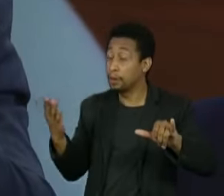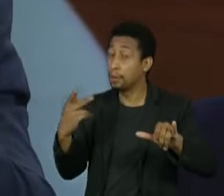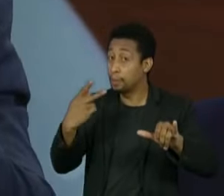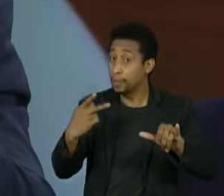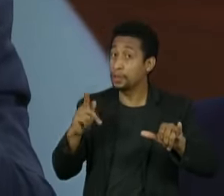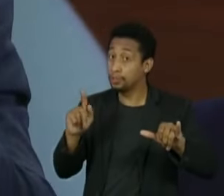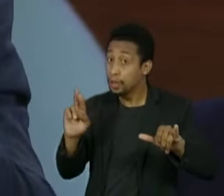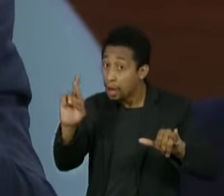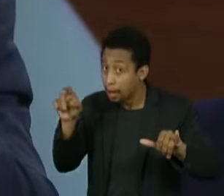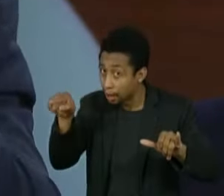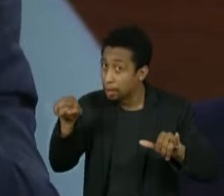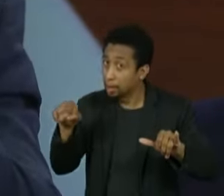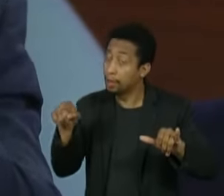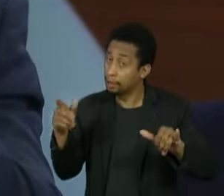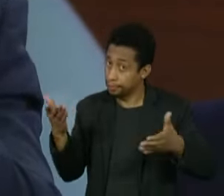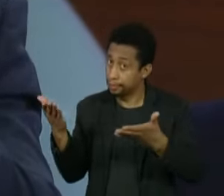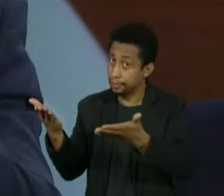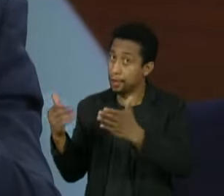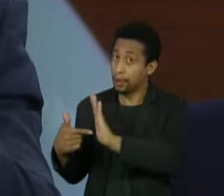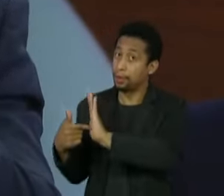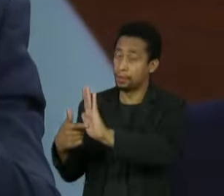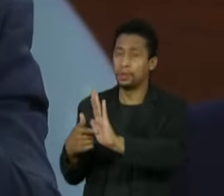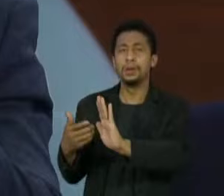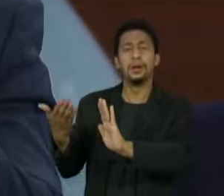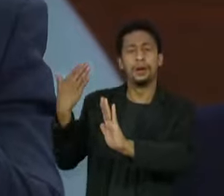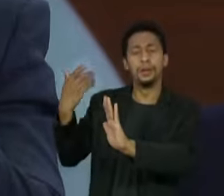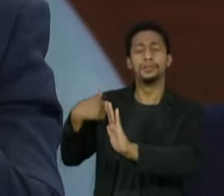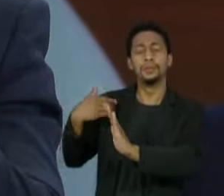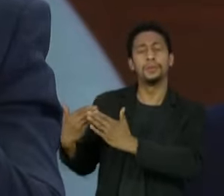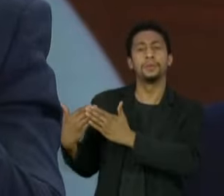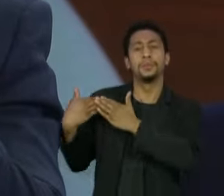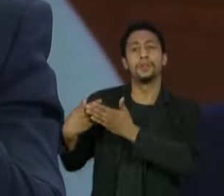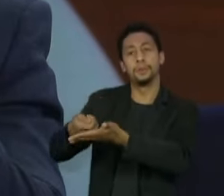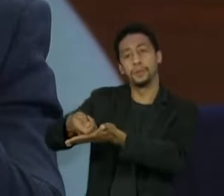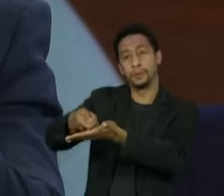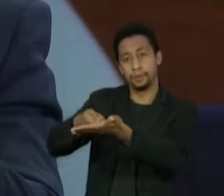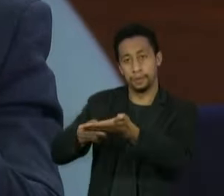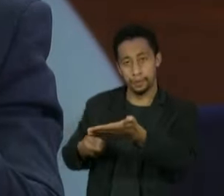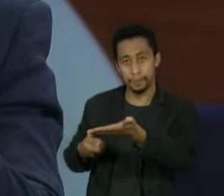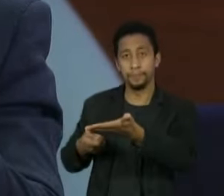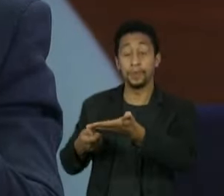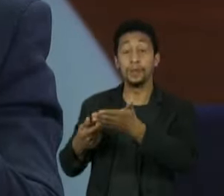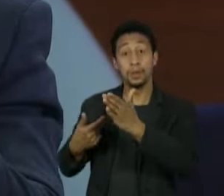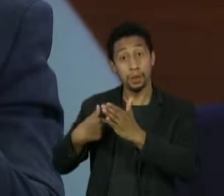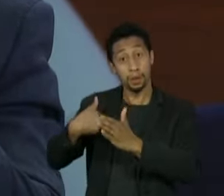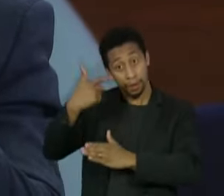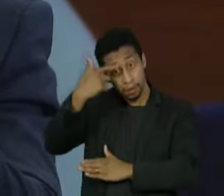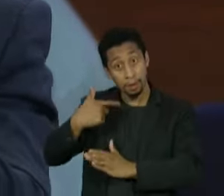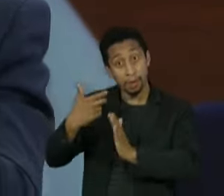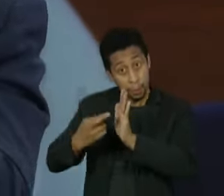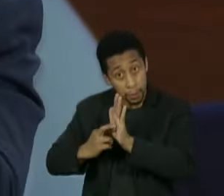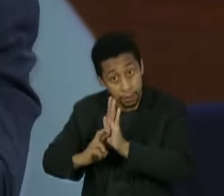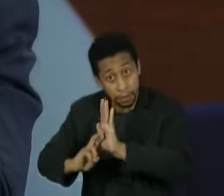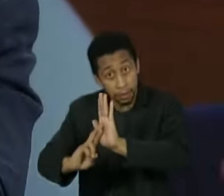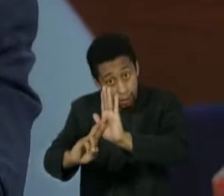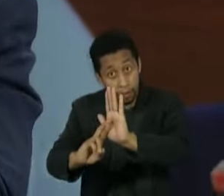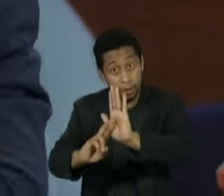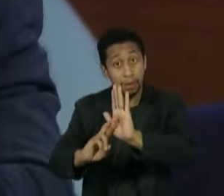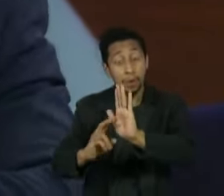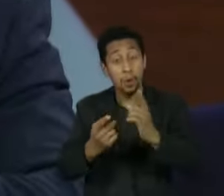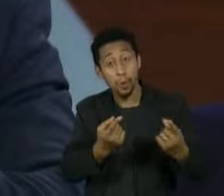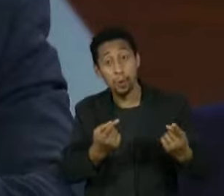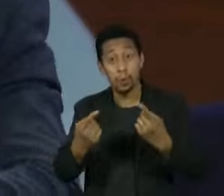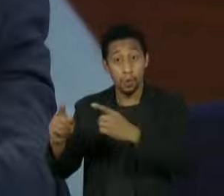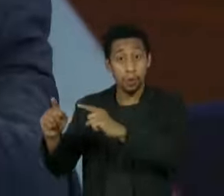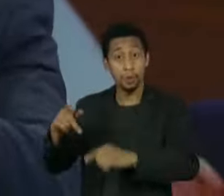foi quando eu, inclusive, fui um dos subscritores que representei contra o presidente